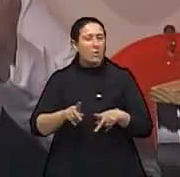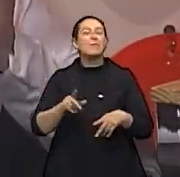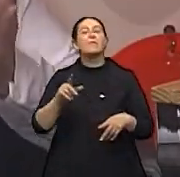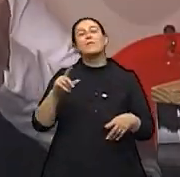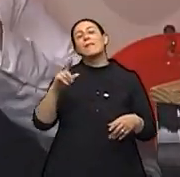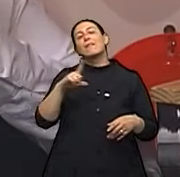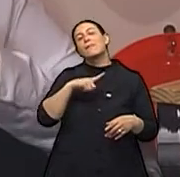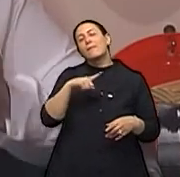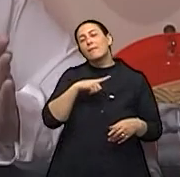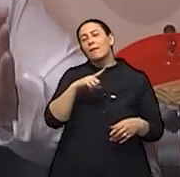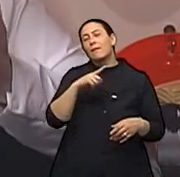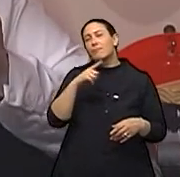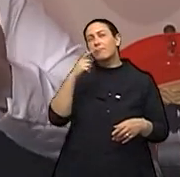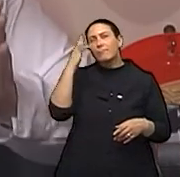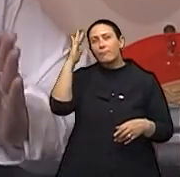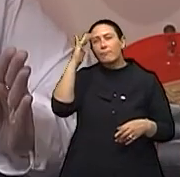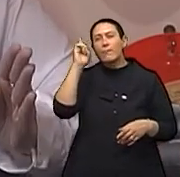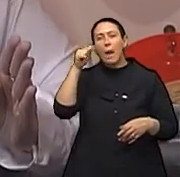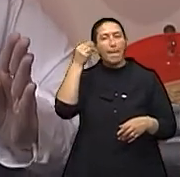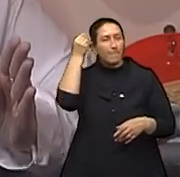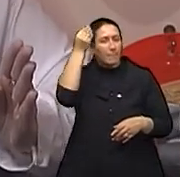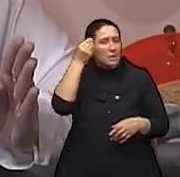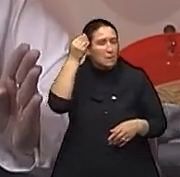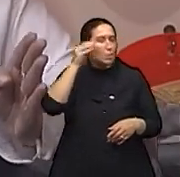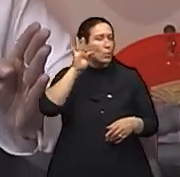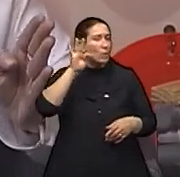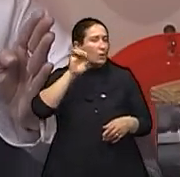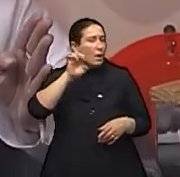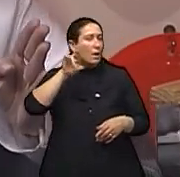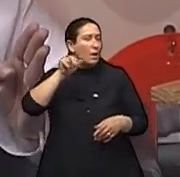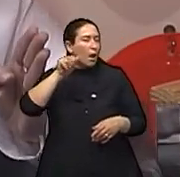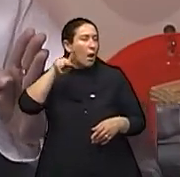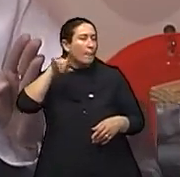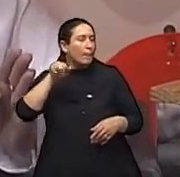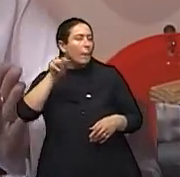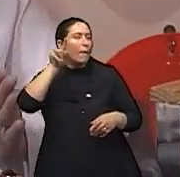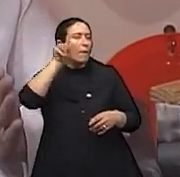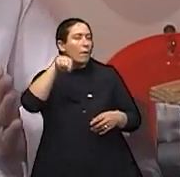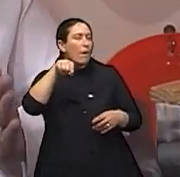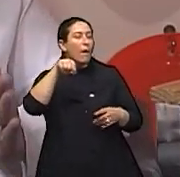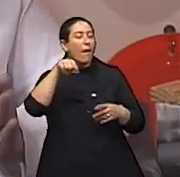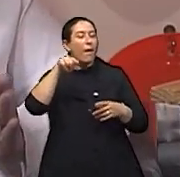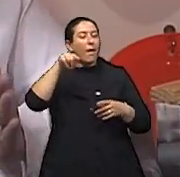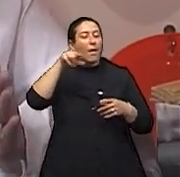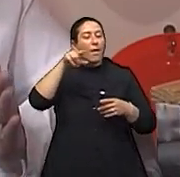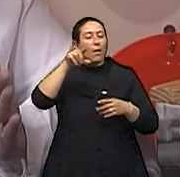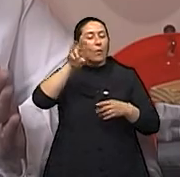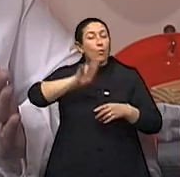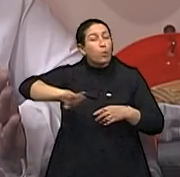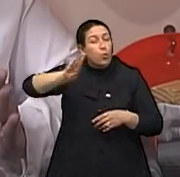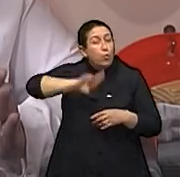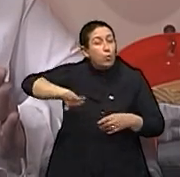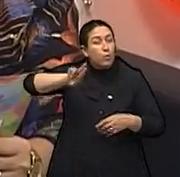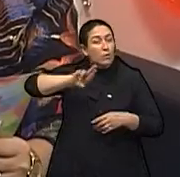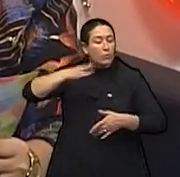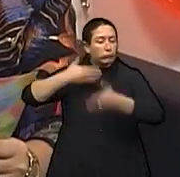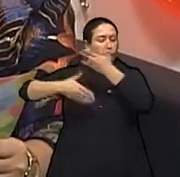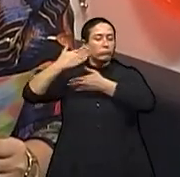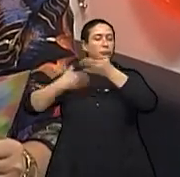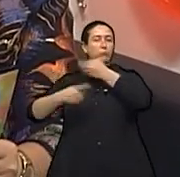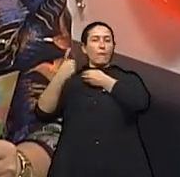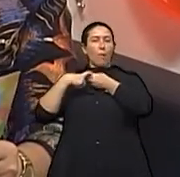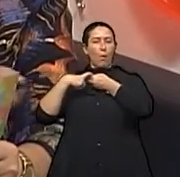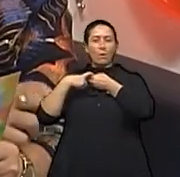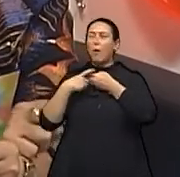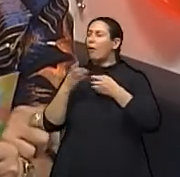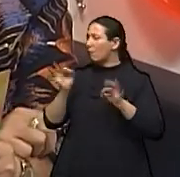escola para psicoterapia reencarnacionista que se utiliza da regressão como uma técnica. E tu, dá cursos, tu é ministrante